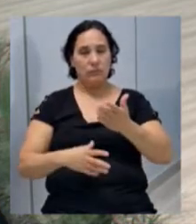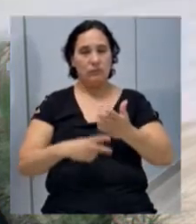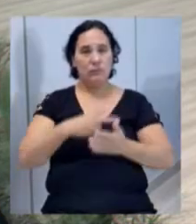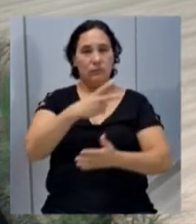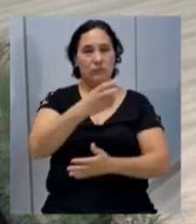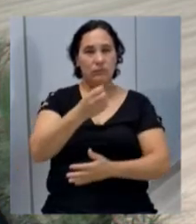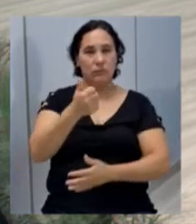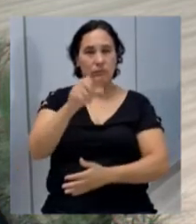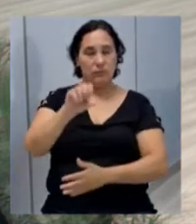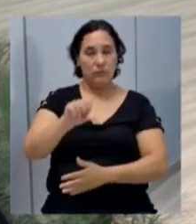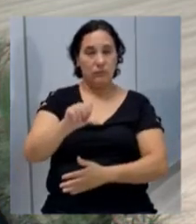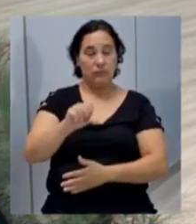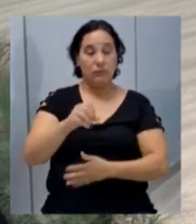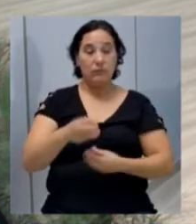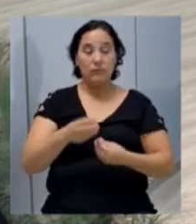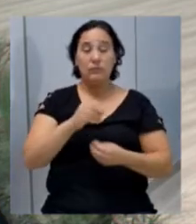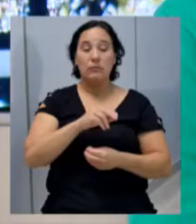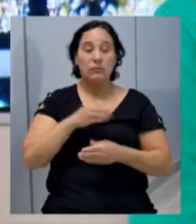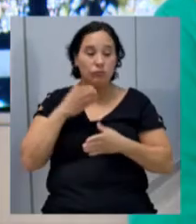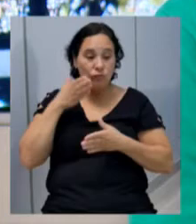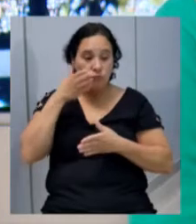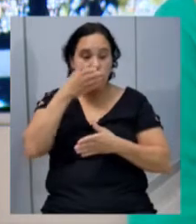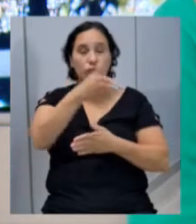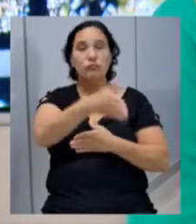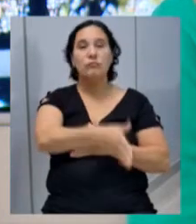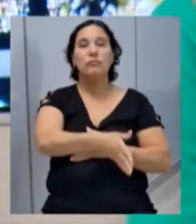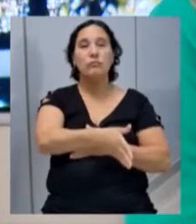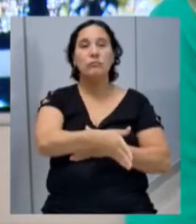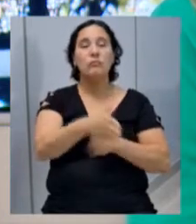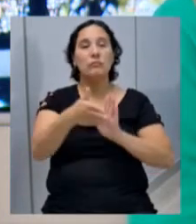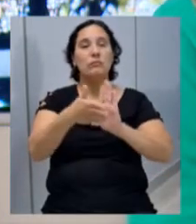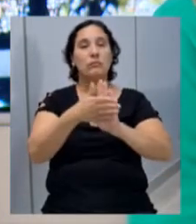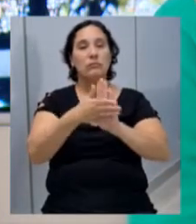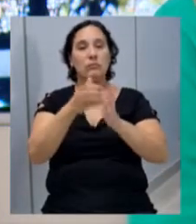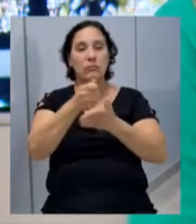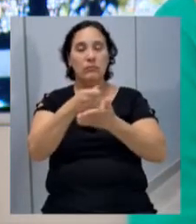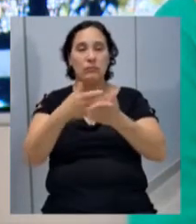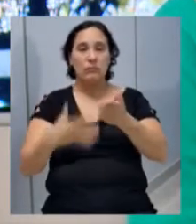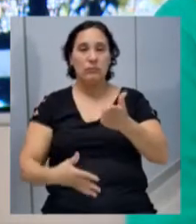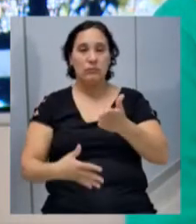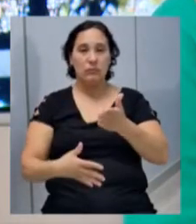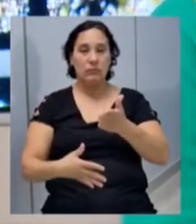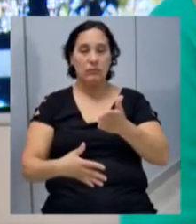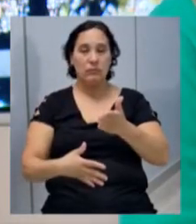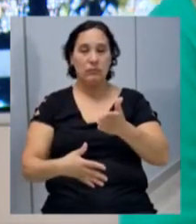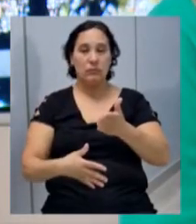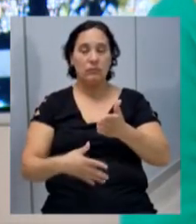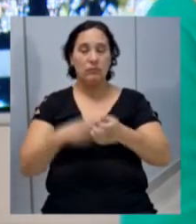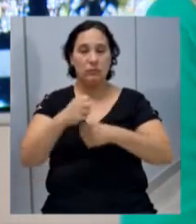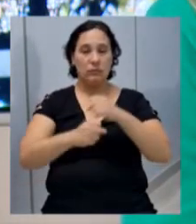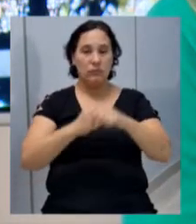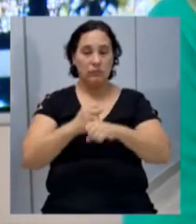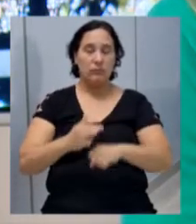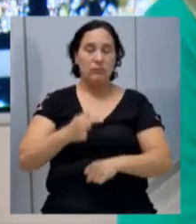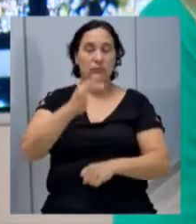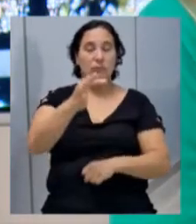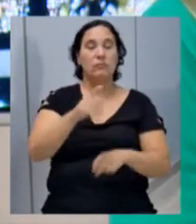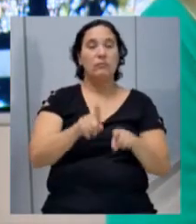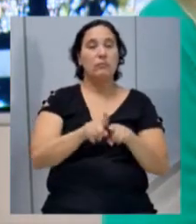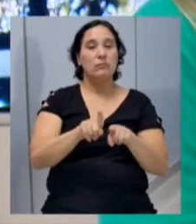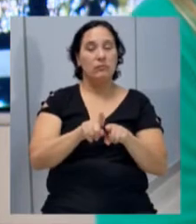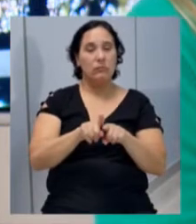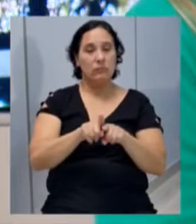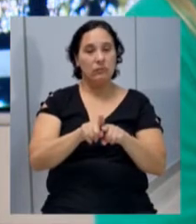2019, que elas dão um norte, então, para a nossa proposta orçamentária também para o exercício de 2019. Além de